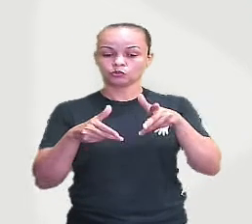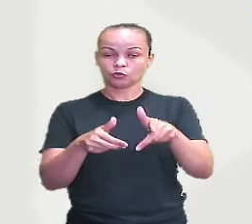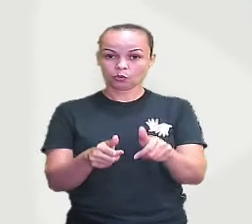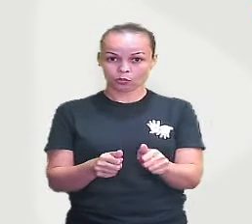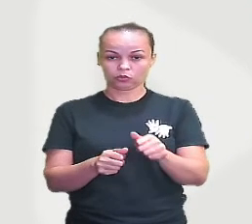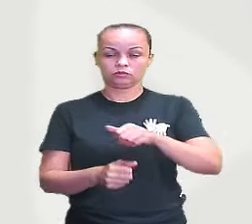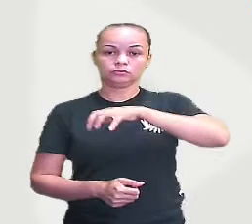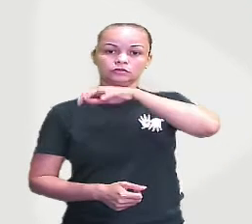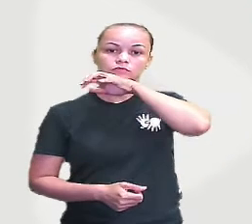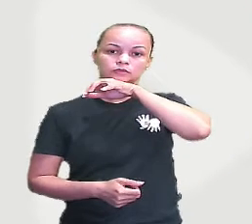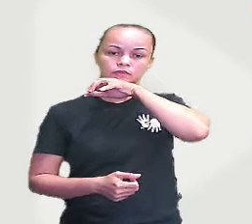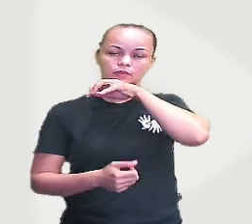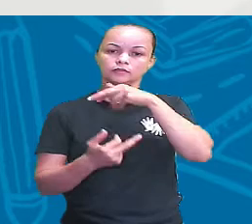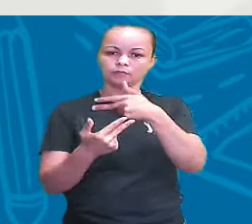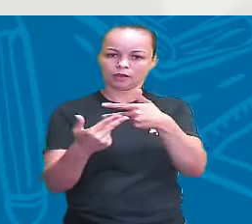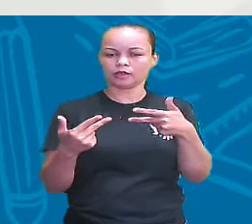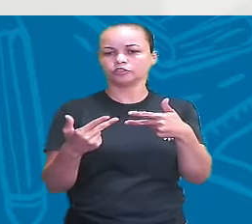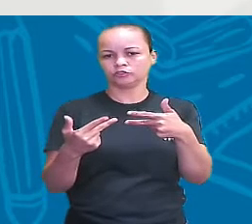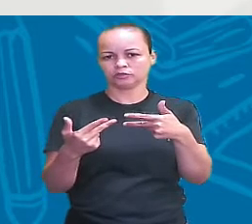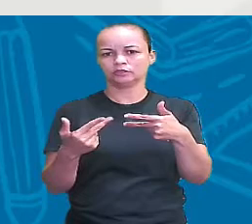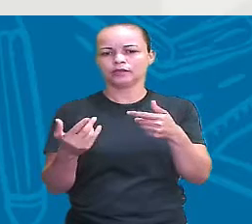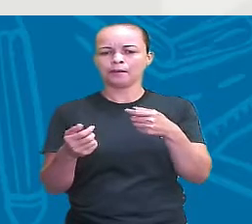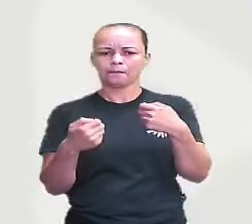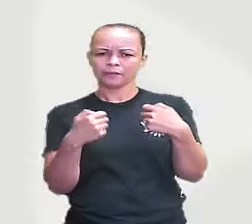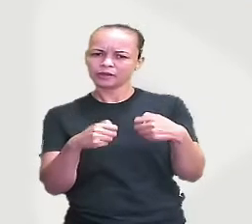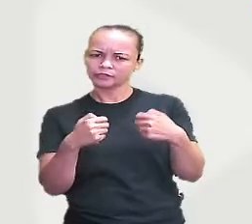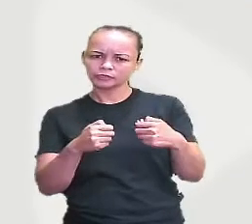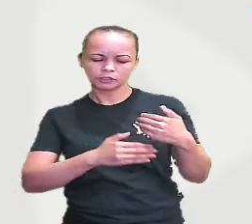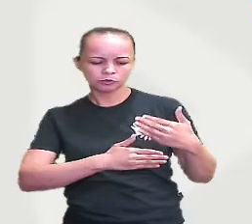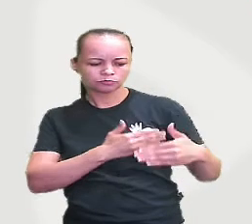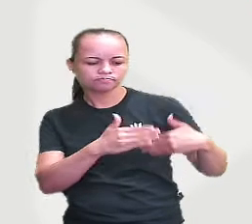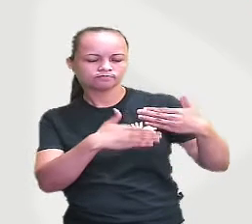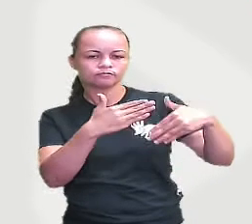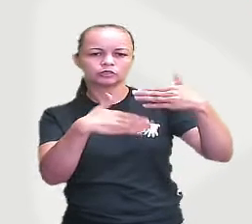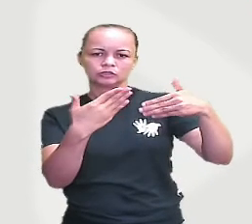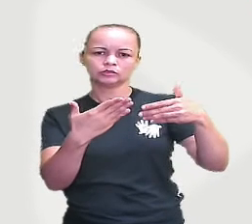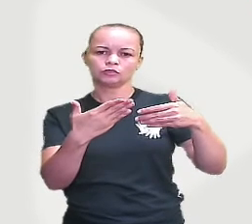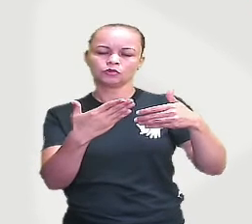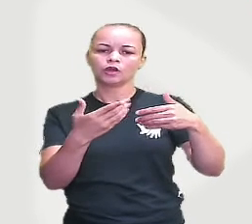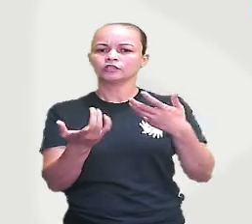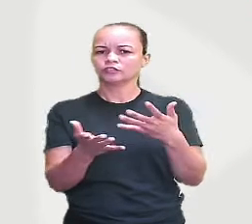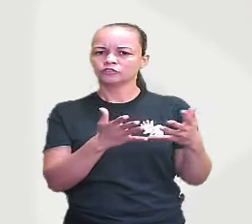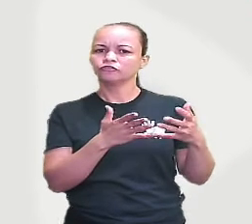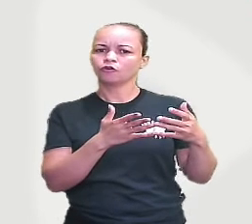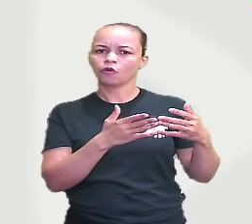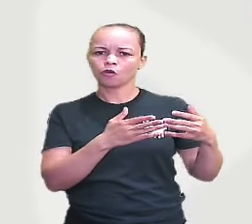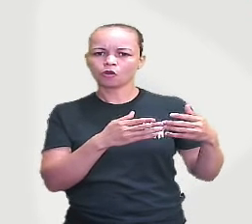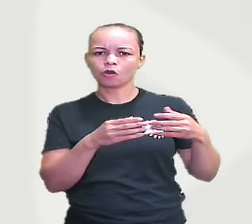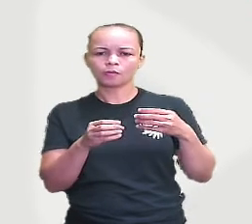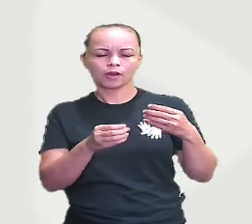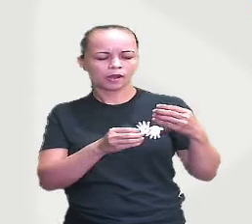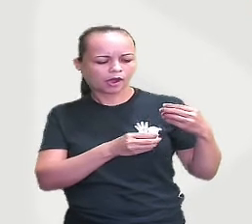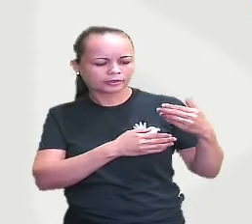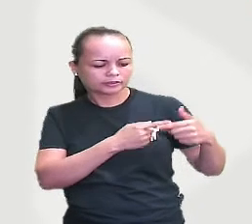Guarda essa informação. Todos, por excelência, devem se reproduzir ou de forma assexuada ou de forma sexuada.